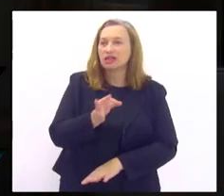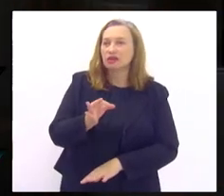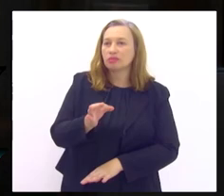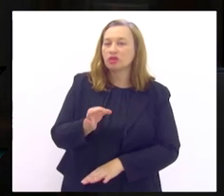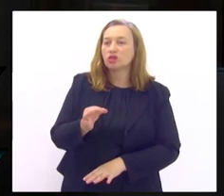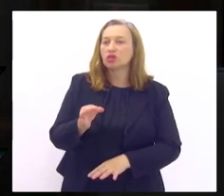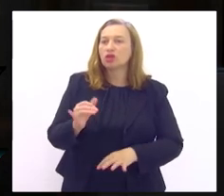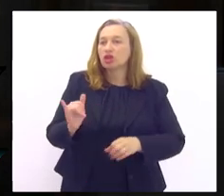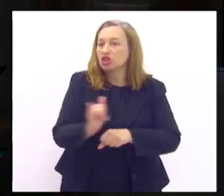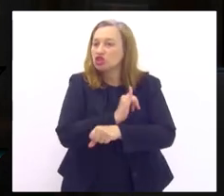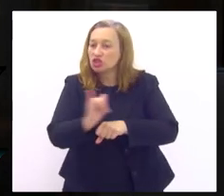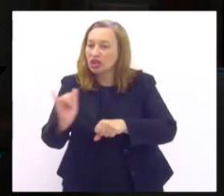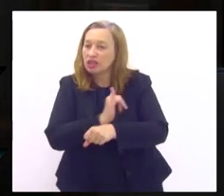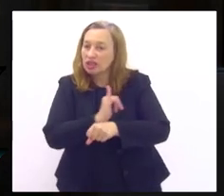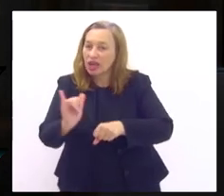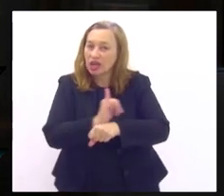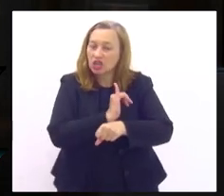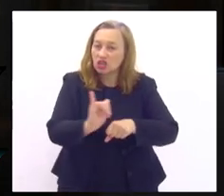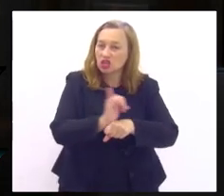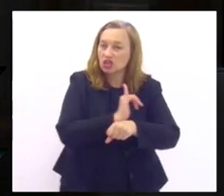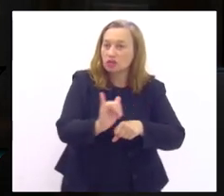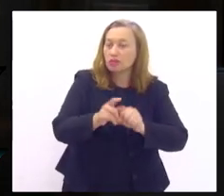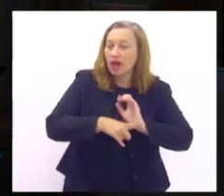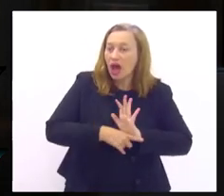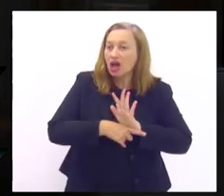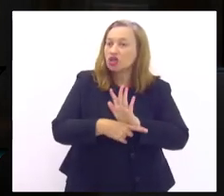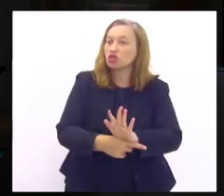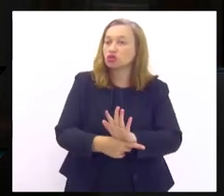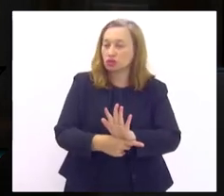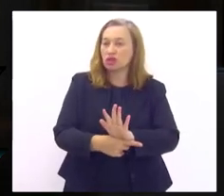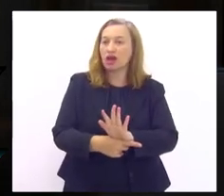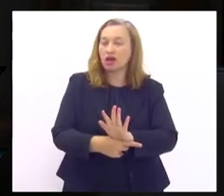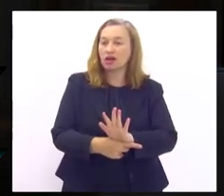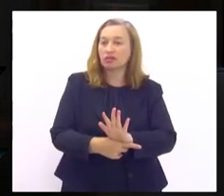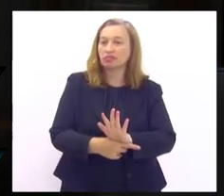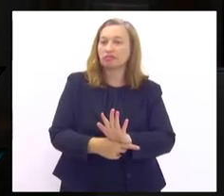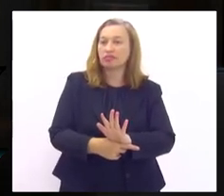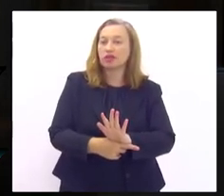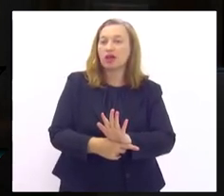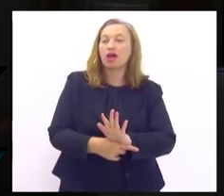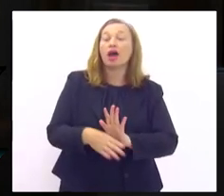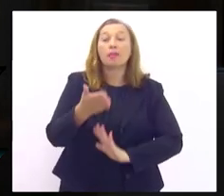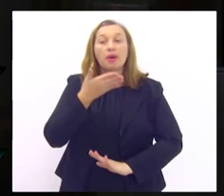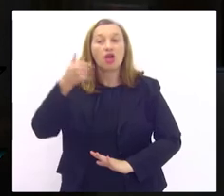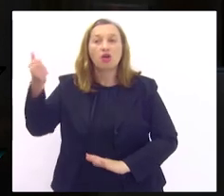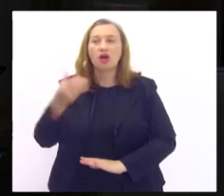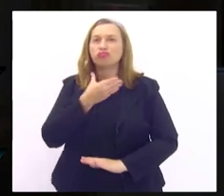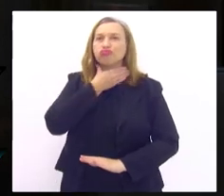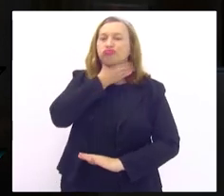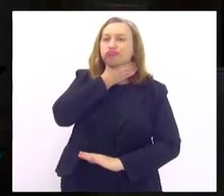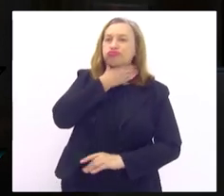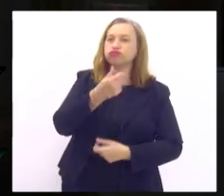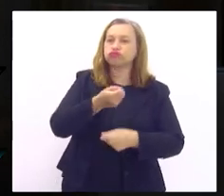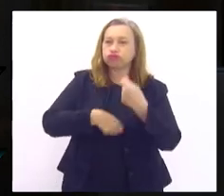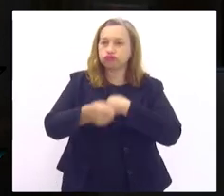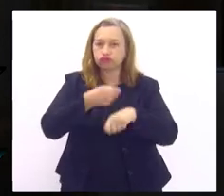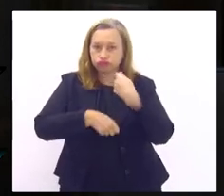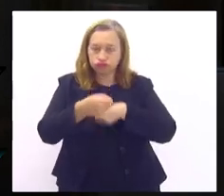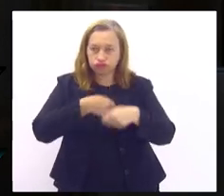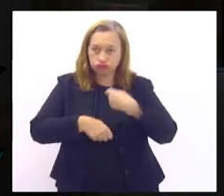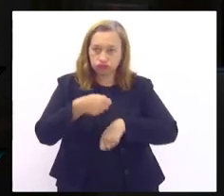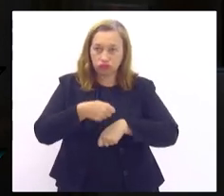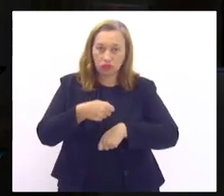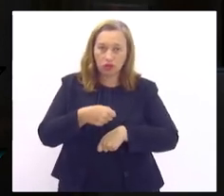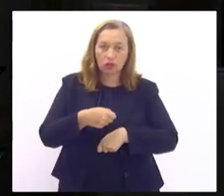formas da gente fechar as torneiras aqui do Estado do Rio de Janeiro que vive essa crise econômica e torneira aqui pinga dali pinga daqui pinga dali